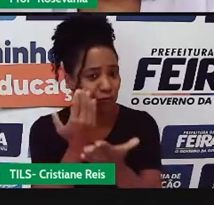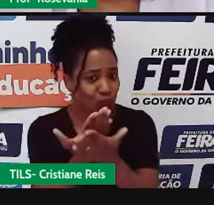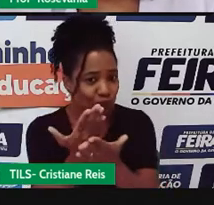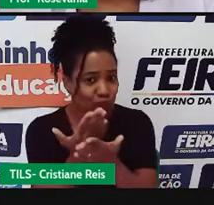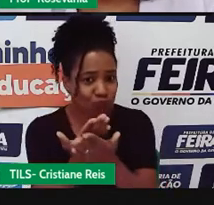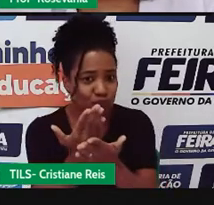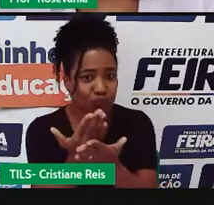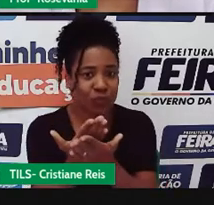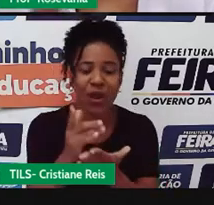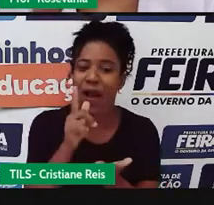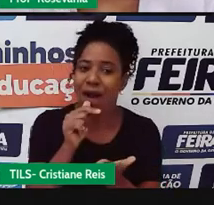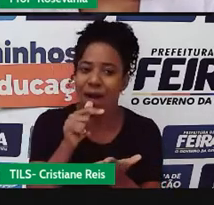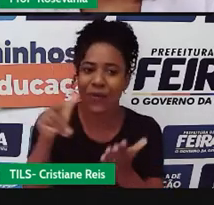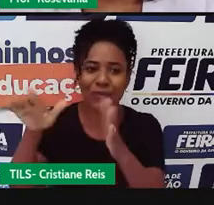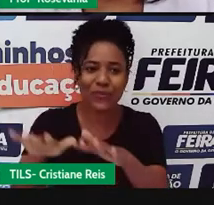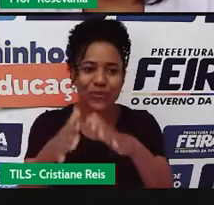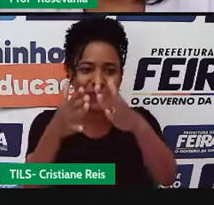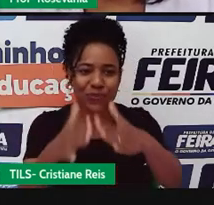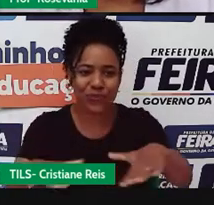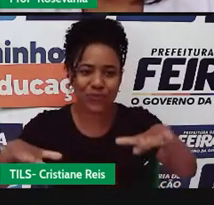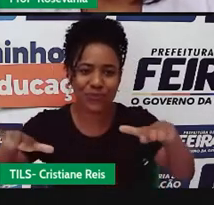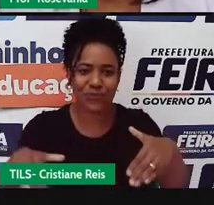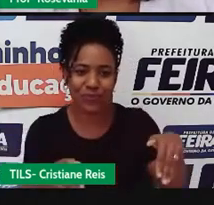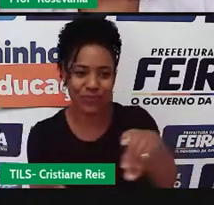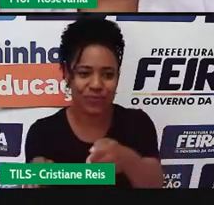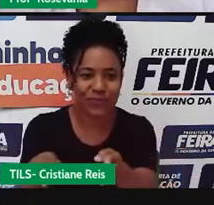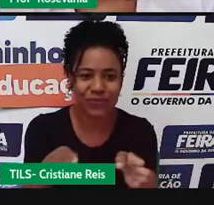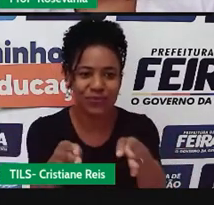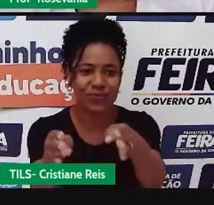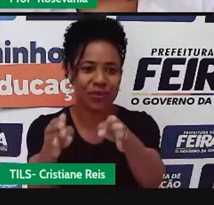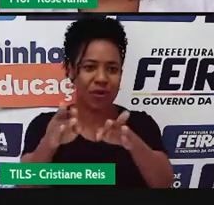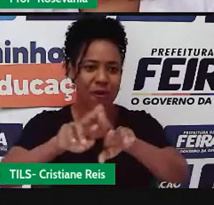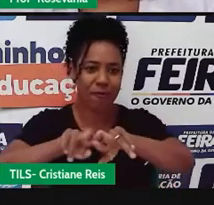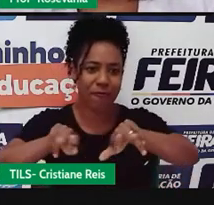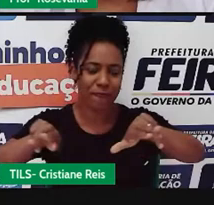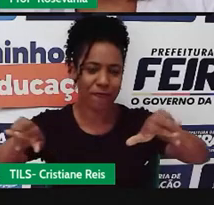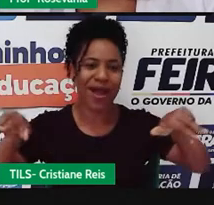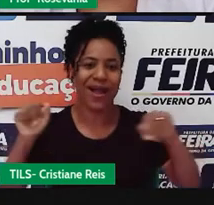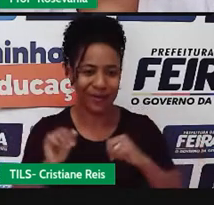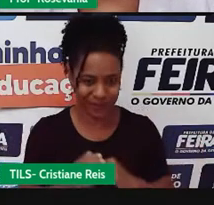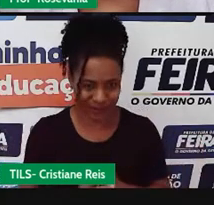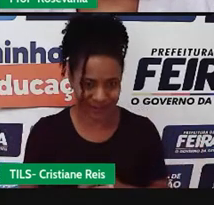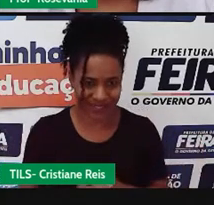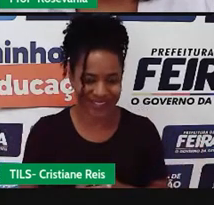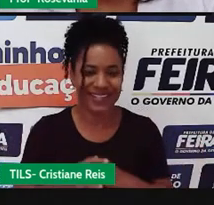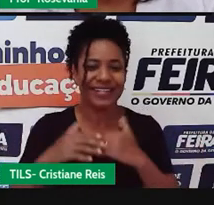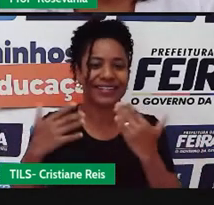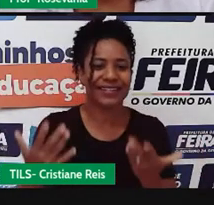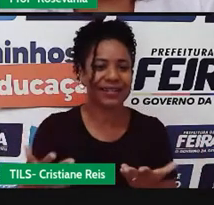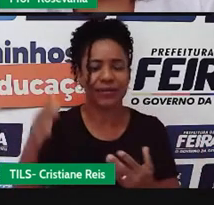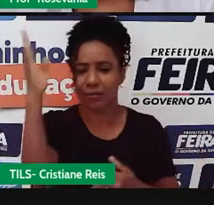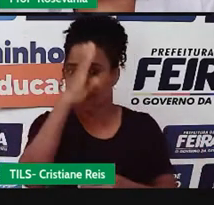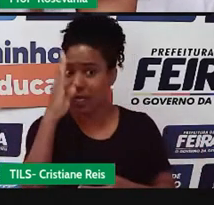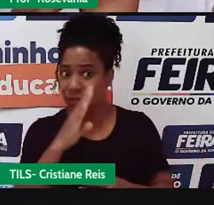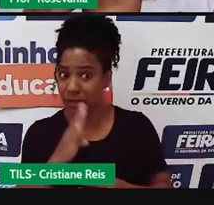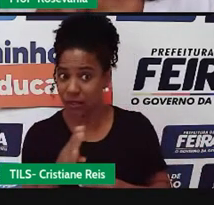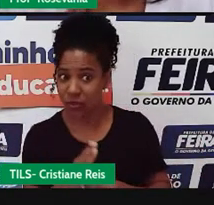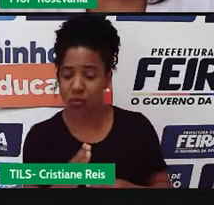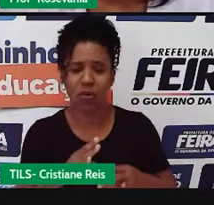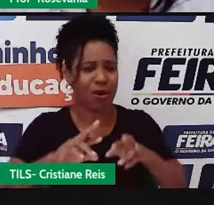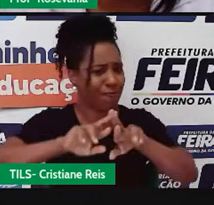águas, então bora lá. É o conjunto de recursos hídricos do território brasileiro. O que são esses recursos hídricos?